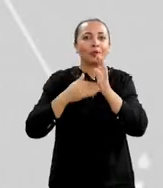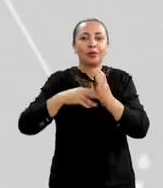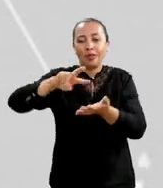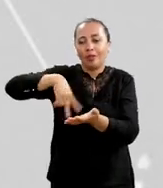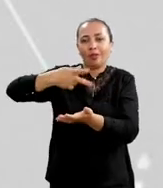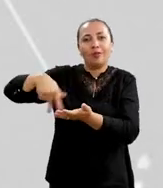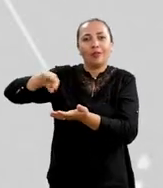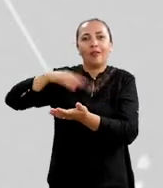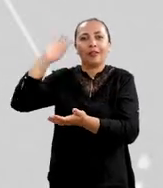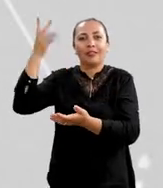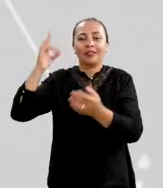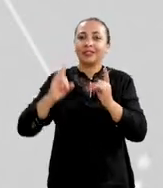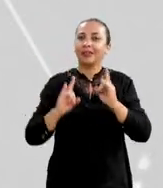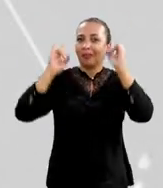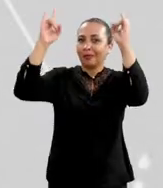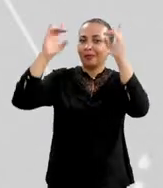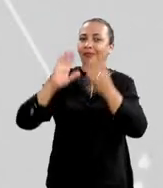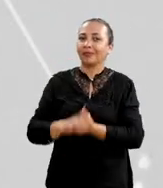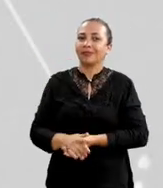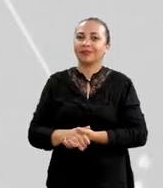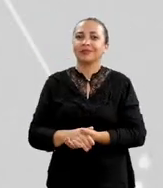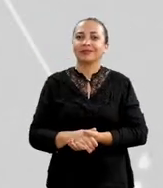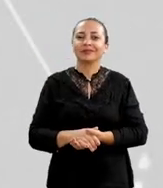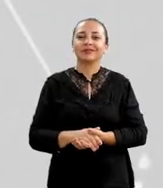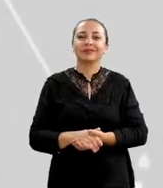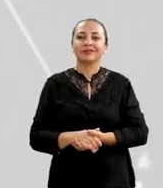no forró que aconteceu no Colomínio.